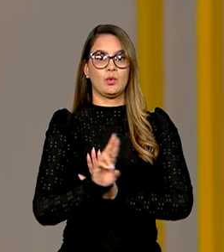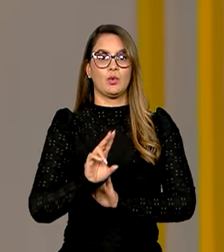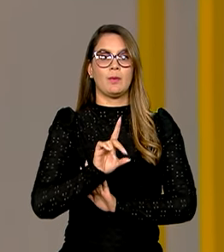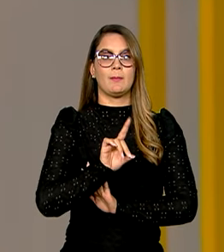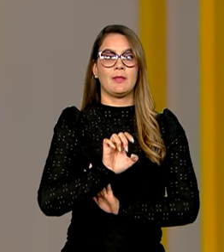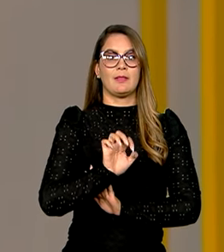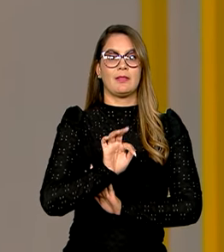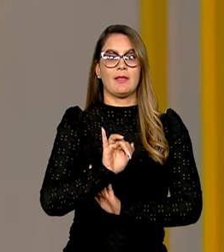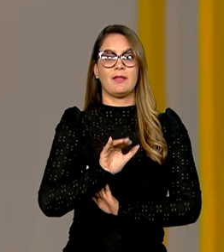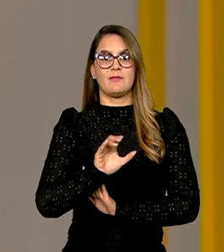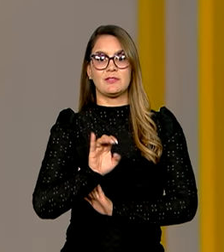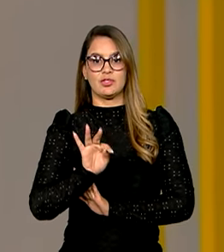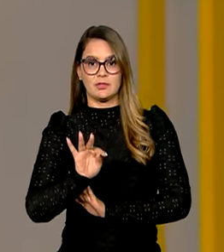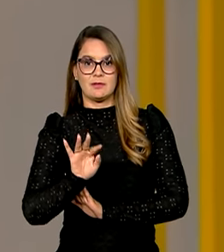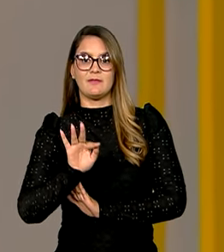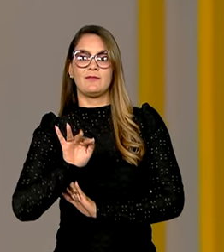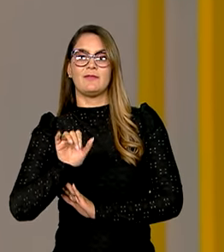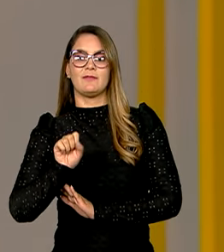déficit fiscal.